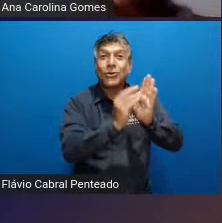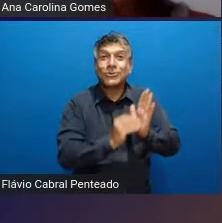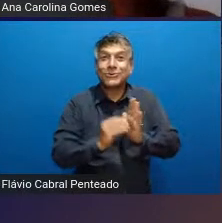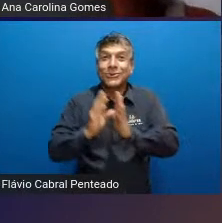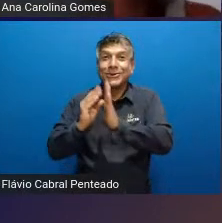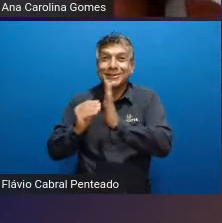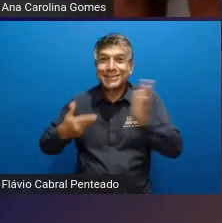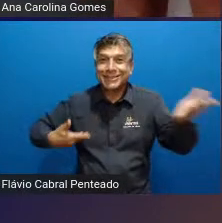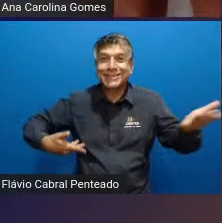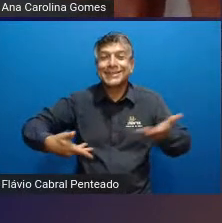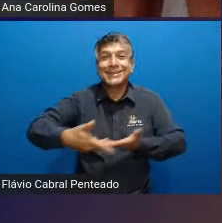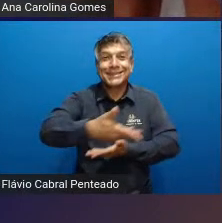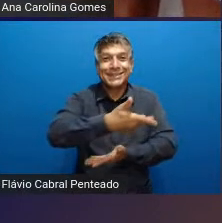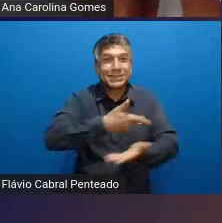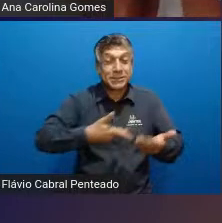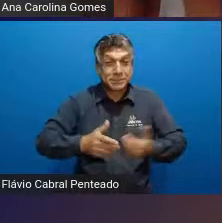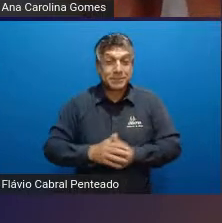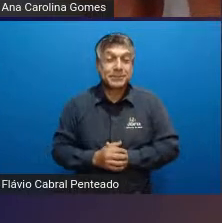mais ou menos assim